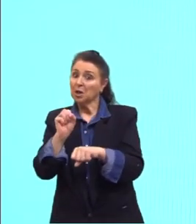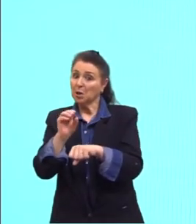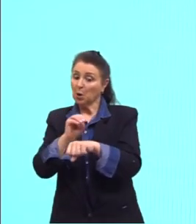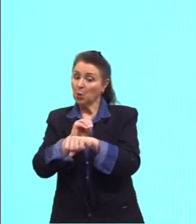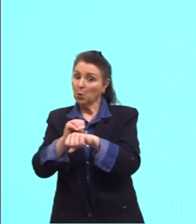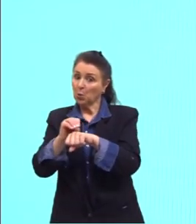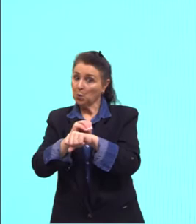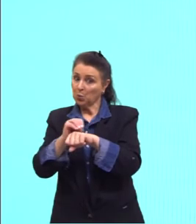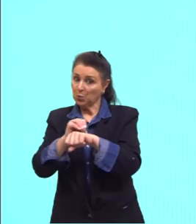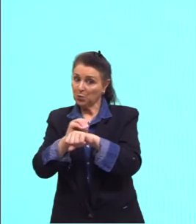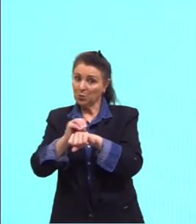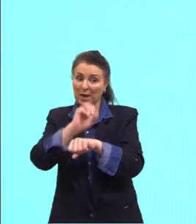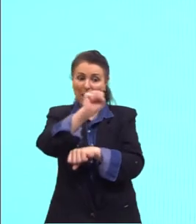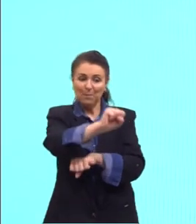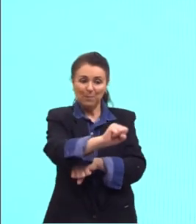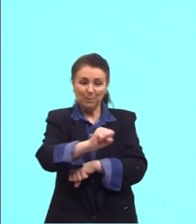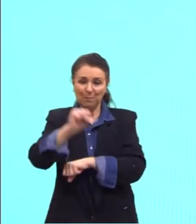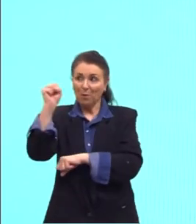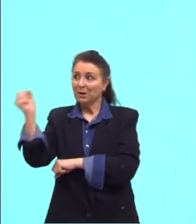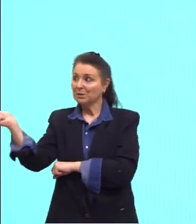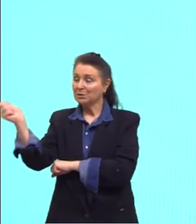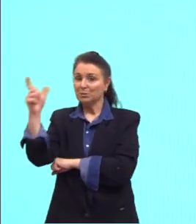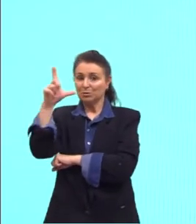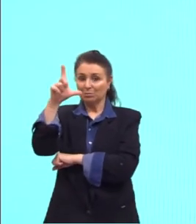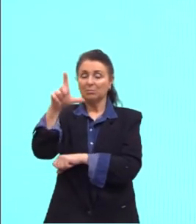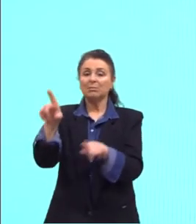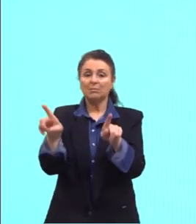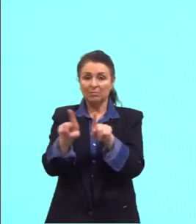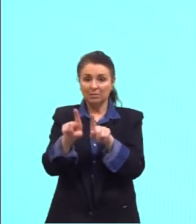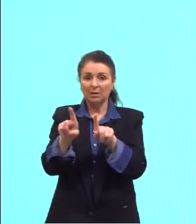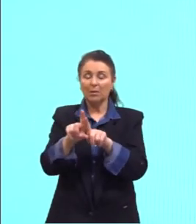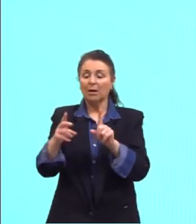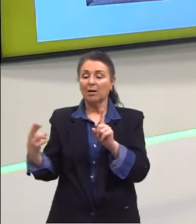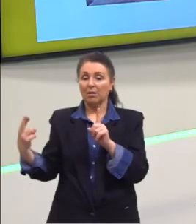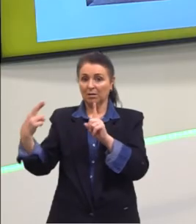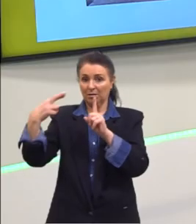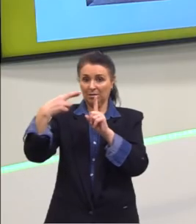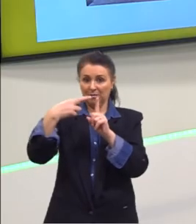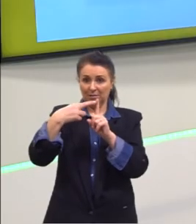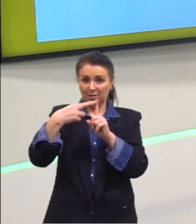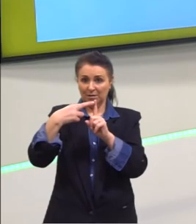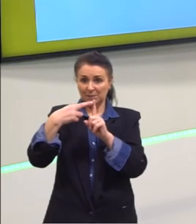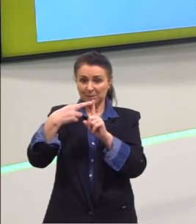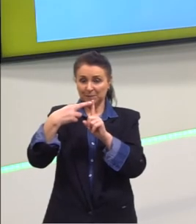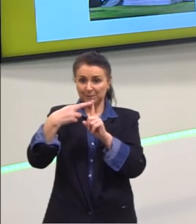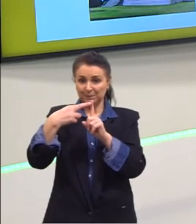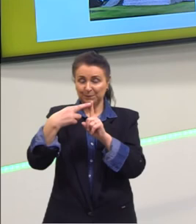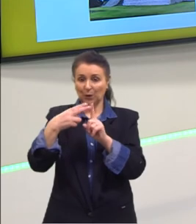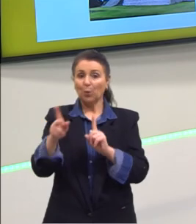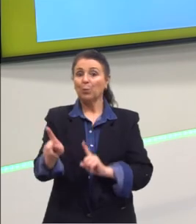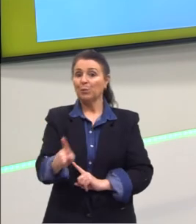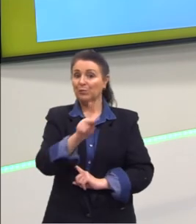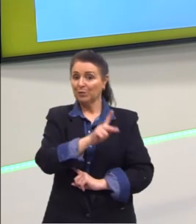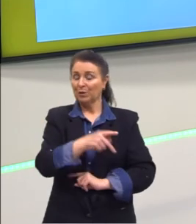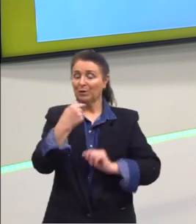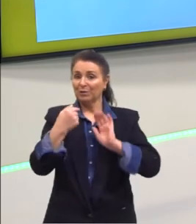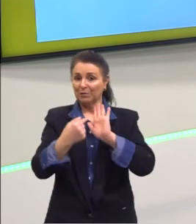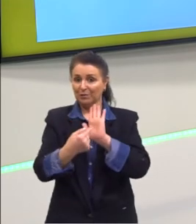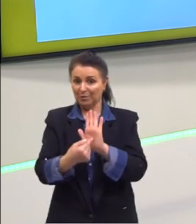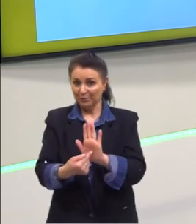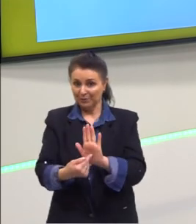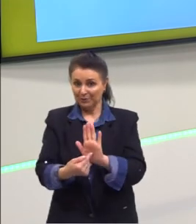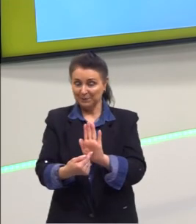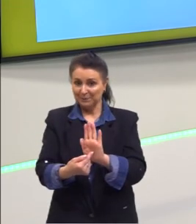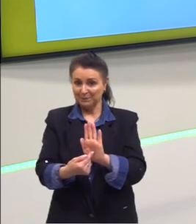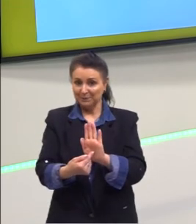Essa é a Porta do Sol, ela é também uma referência, deixa eu voltar aqui, porque eu tenho ela aqui em outro